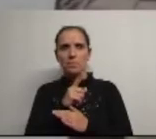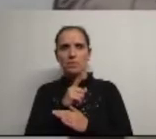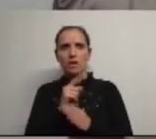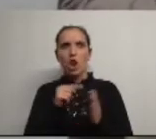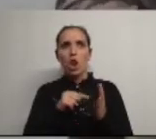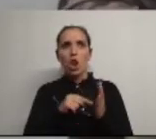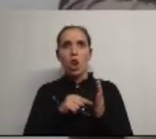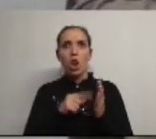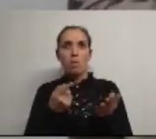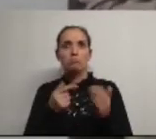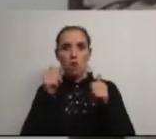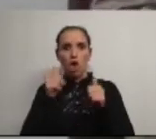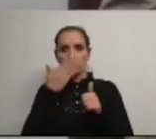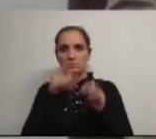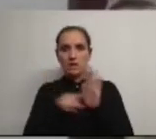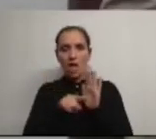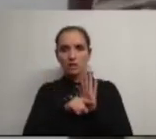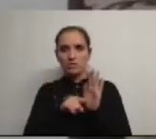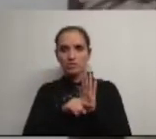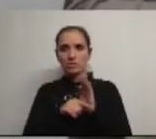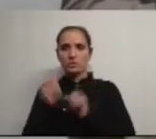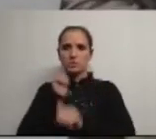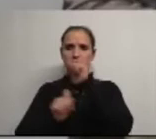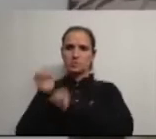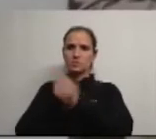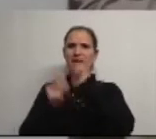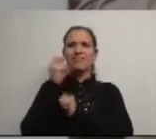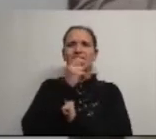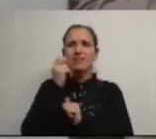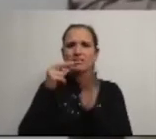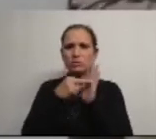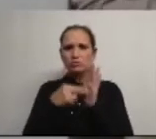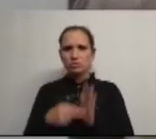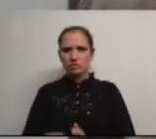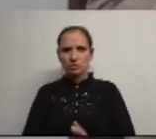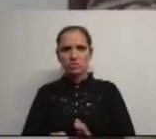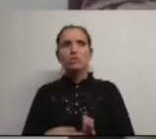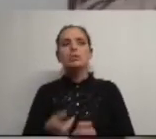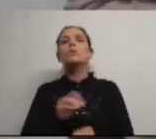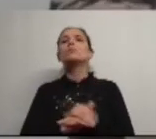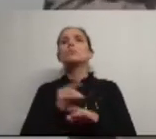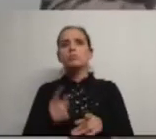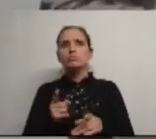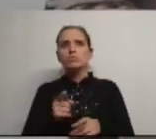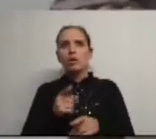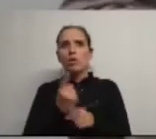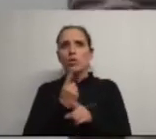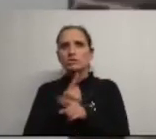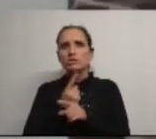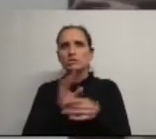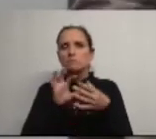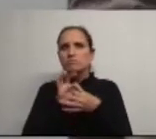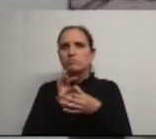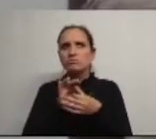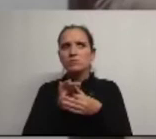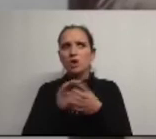negativa recuámos 33 lugares tal deveu-se a fatores relacionados com os